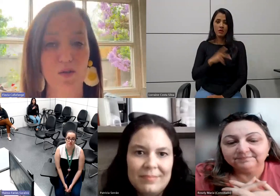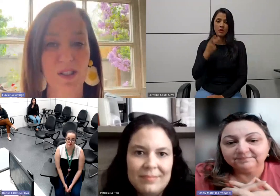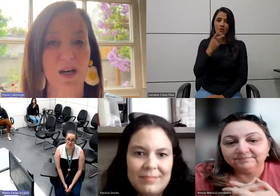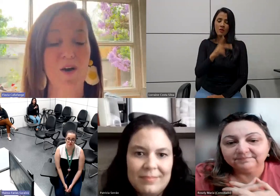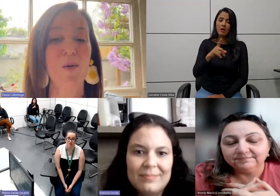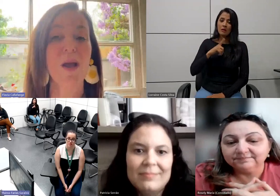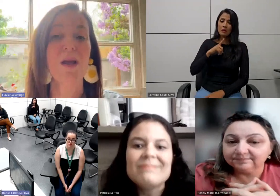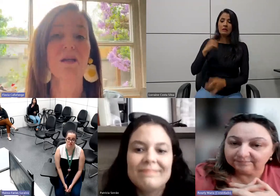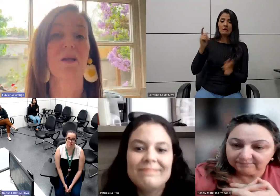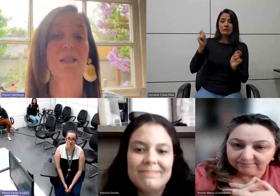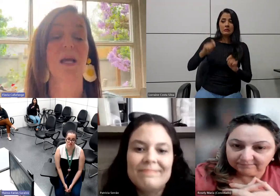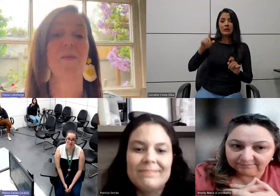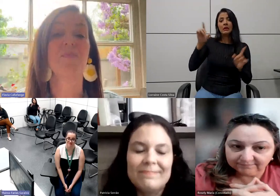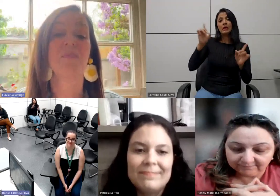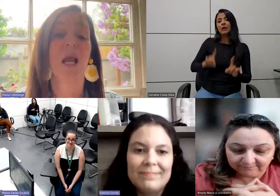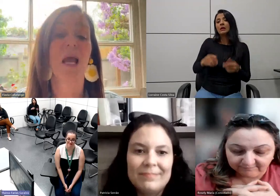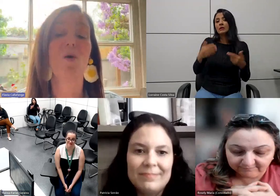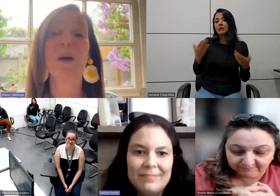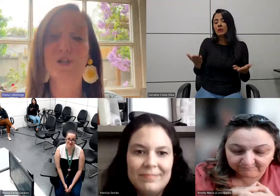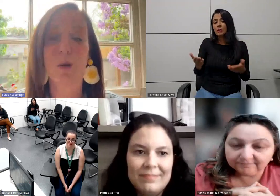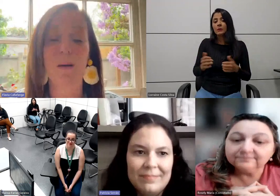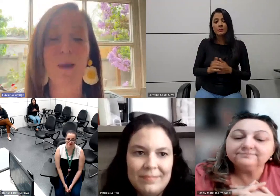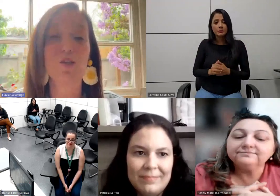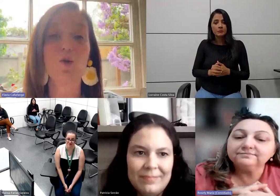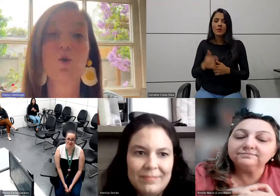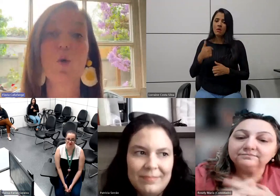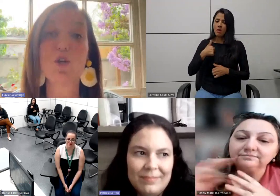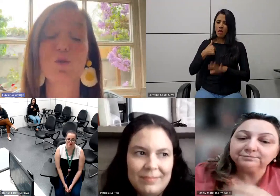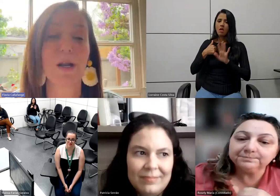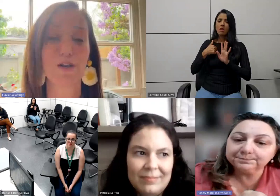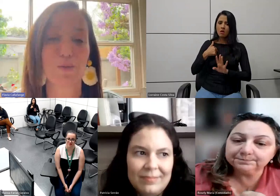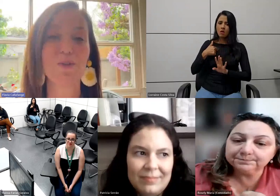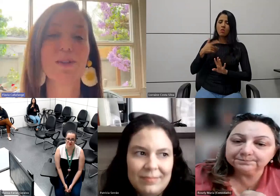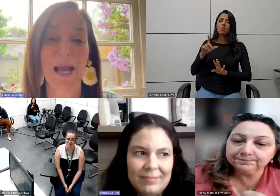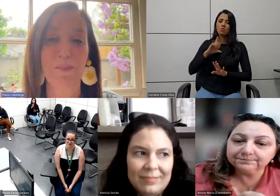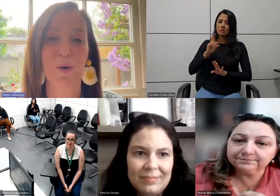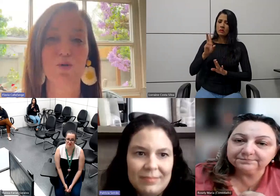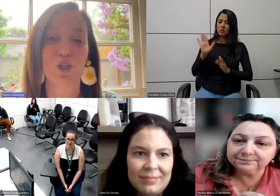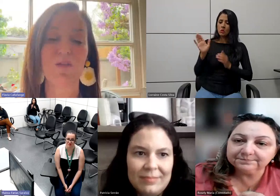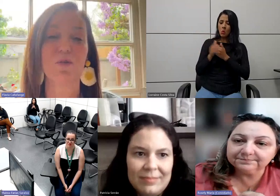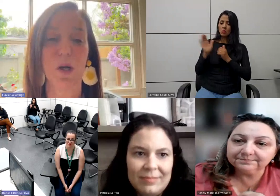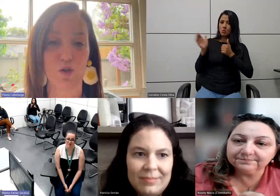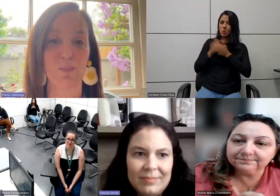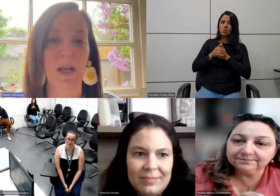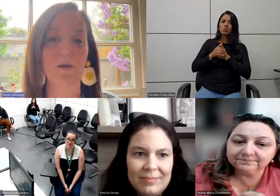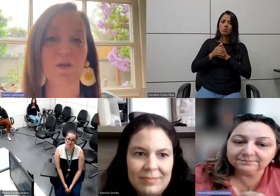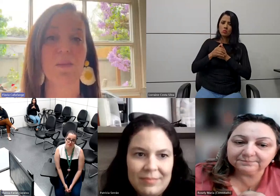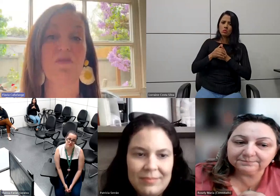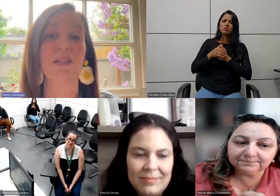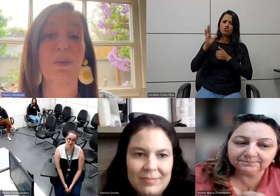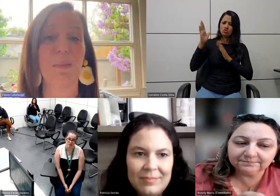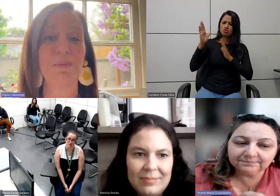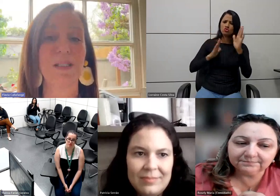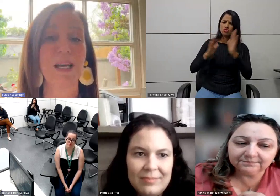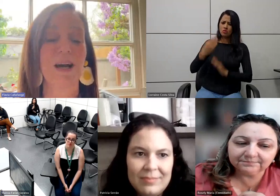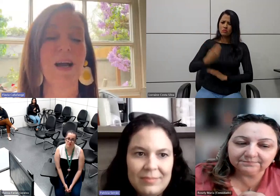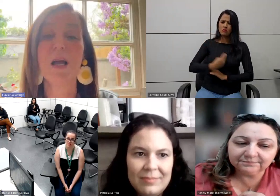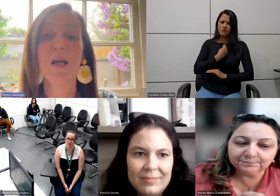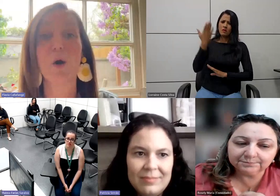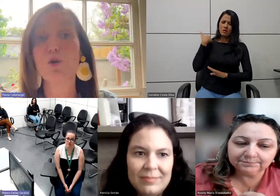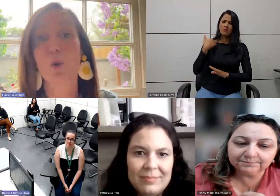determinada condição. Então, assim, eu particularmente escondi durante muito tempo, eu tive durante um período da minha vida